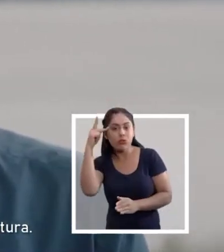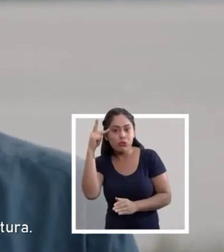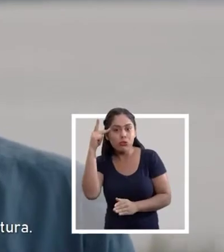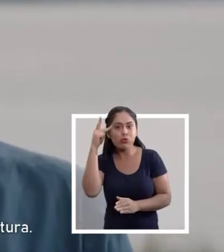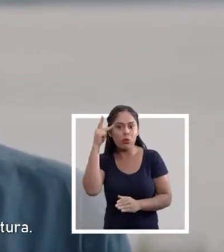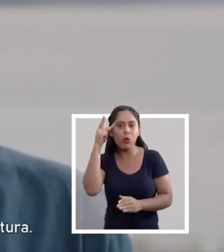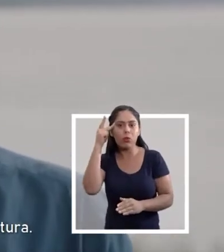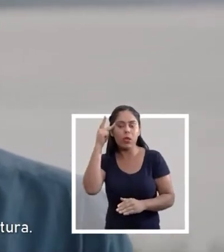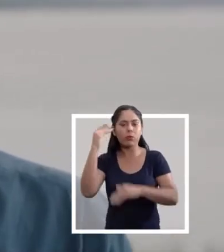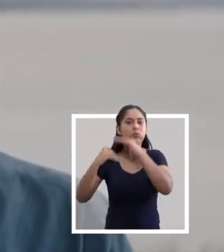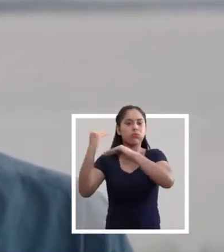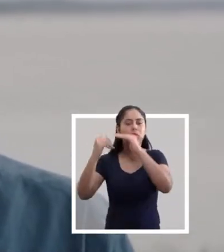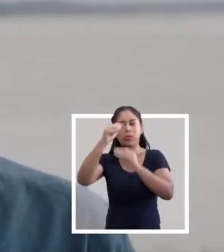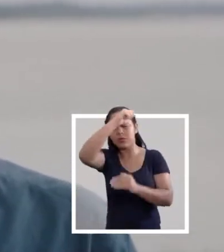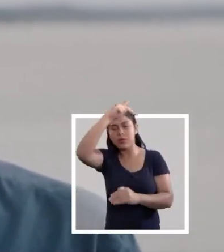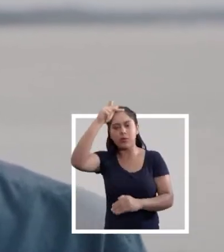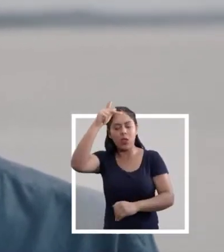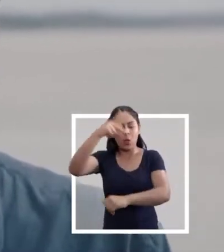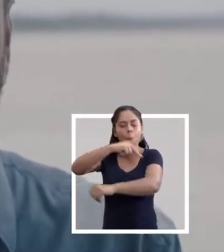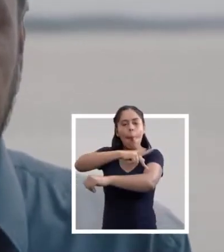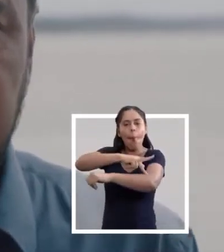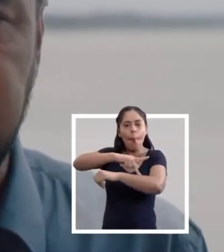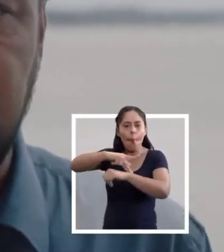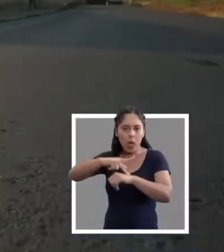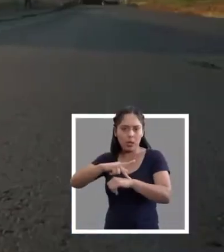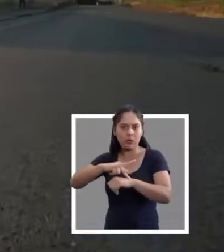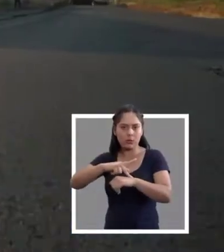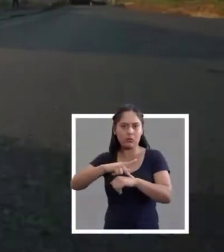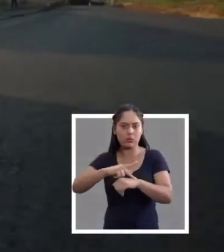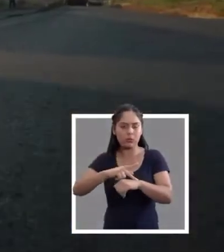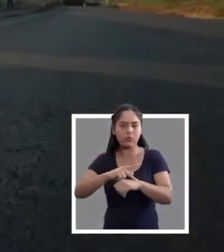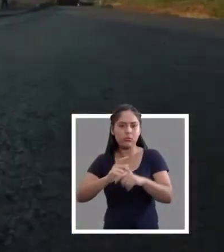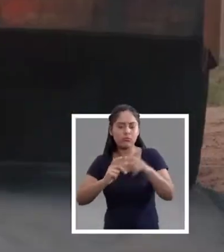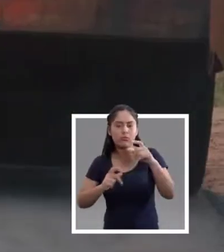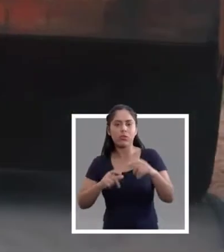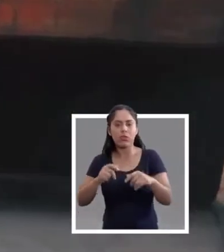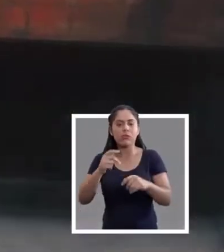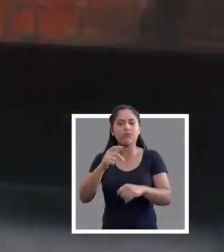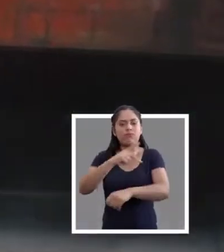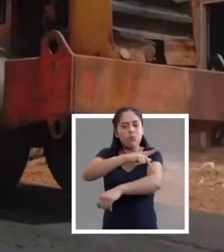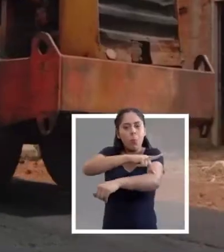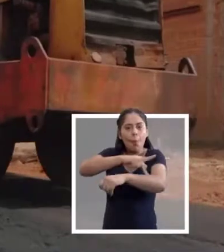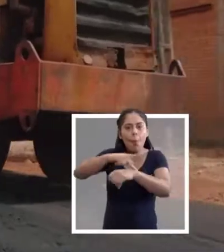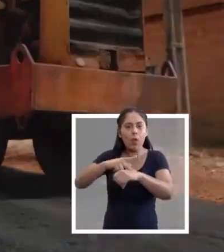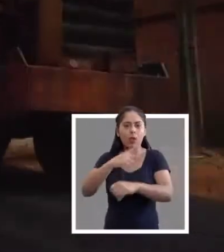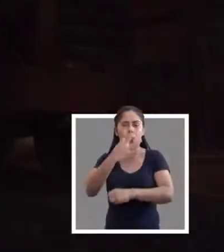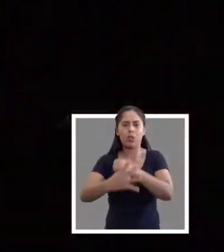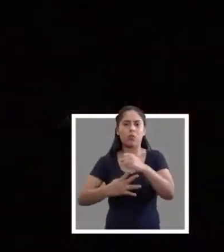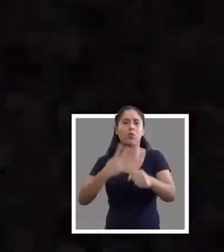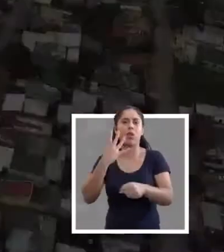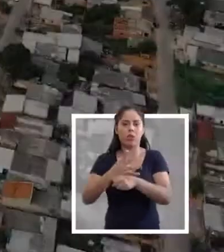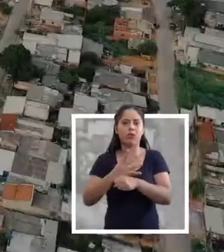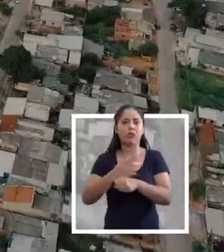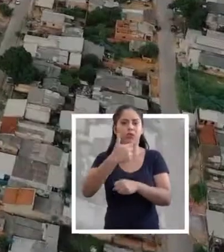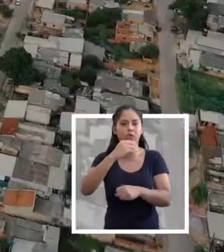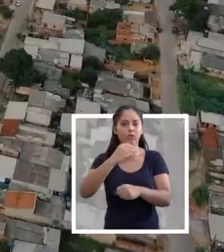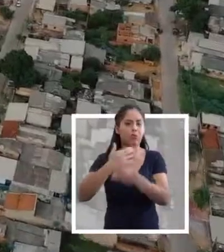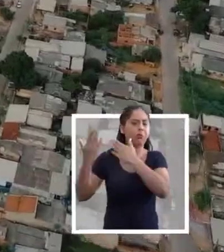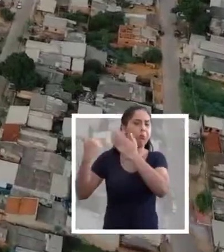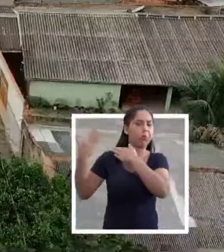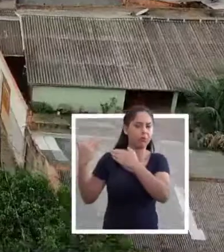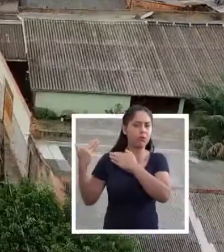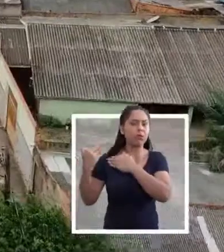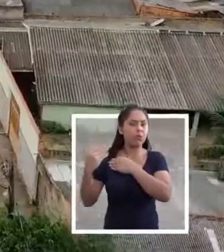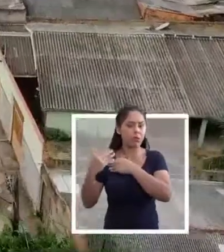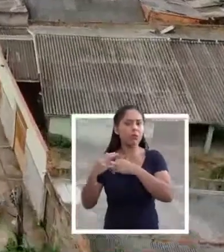as ações da Prefeitura. O asfalto é um grande exemplo. Eu fiz mais asfalto em quatro anos do que nos 20 anos que me